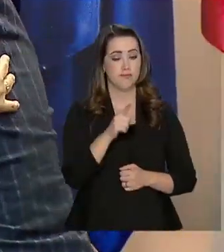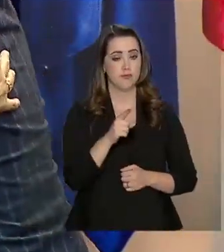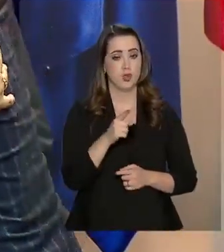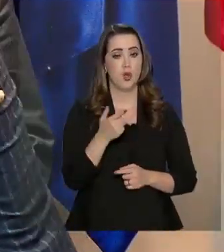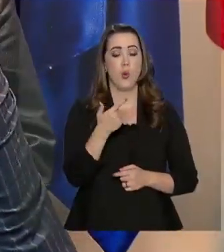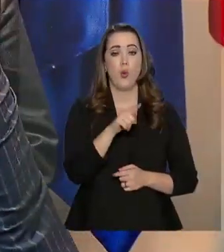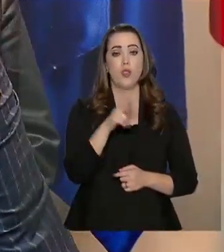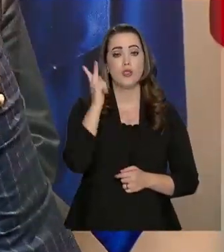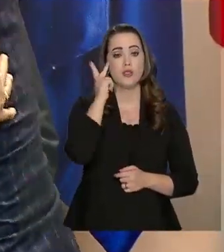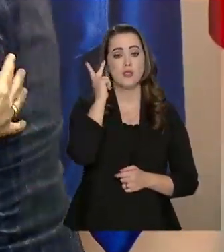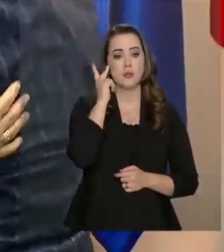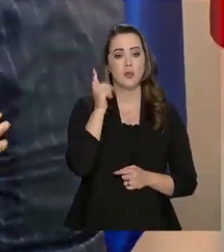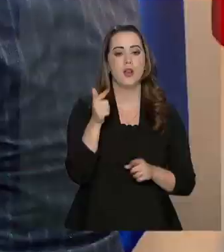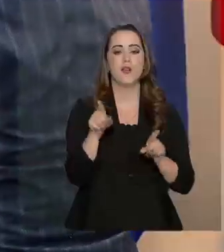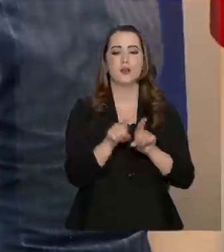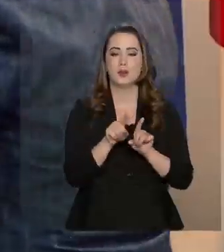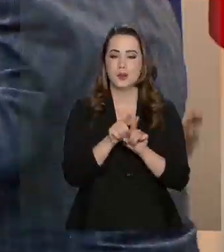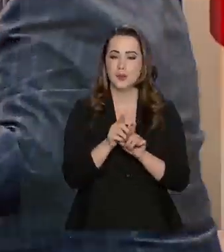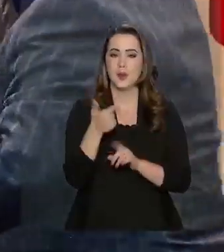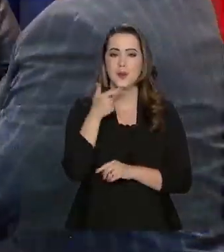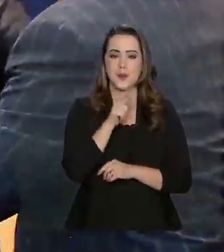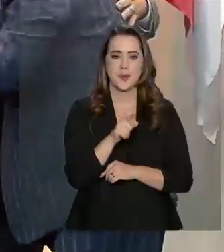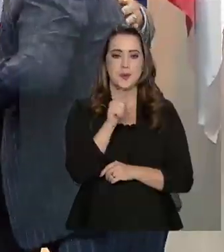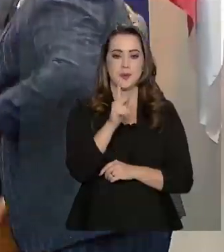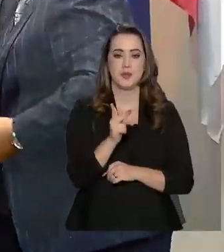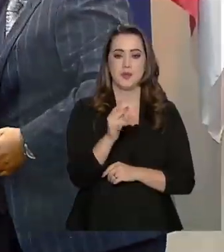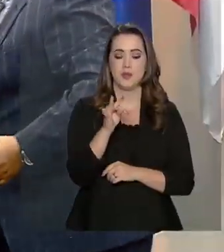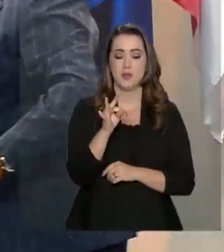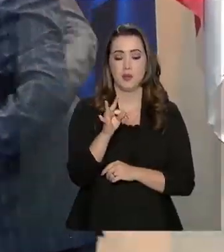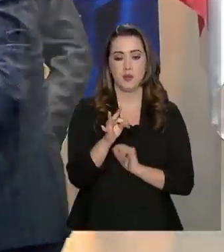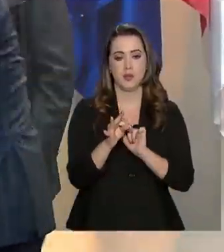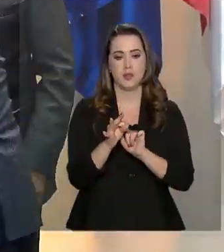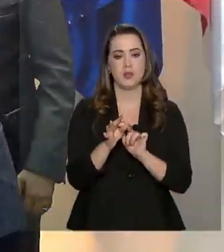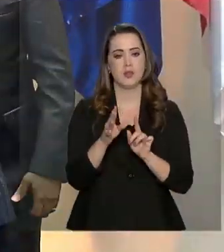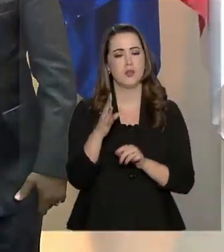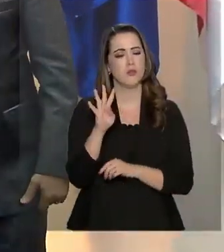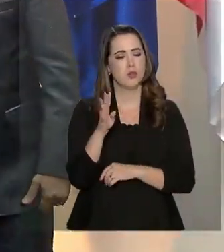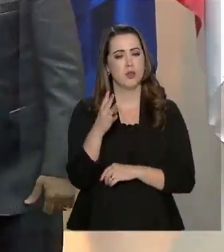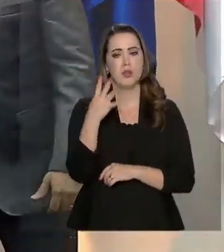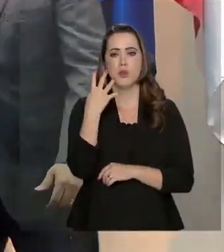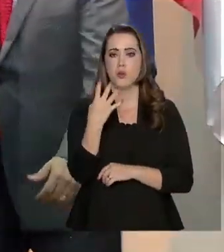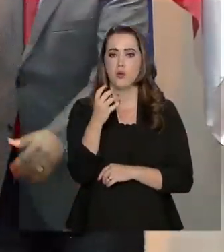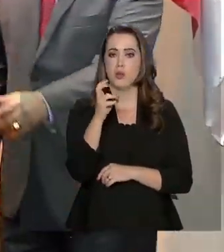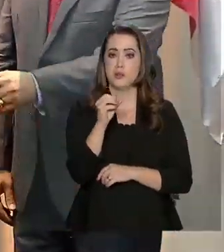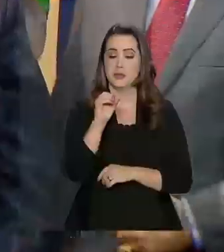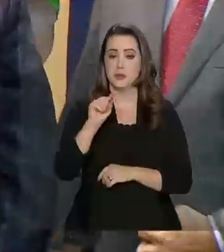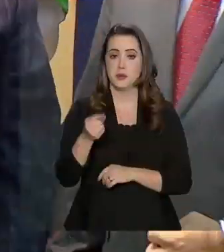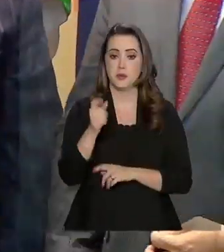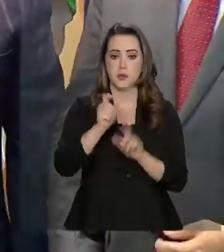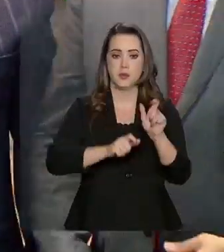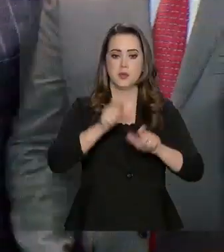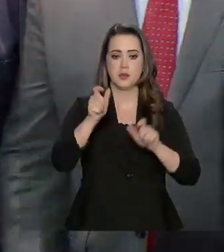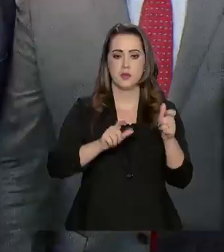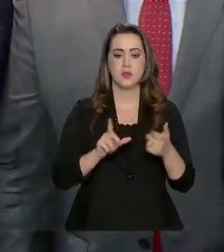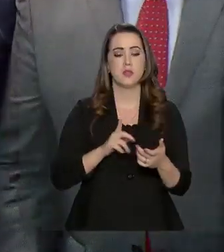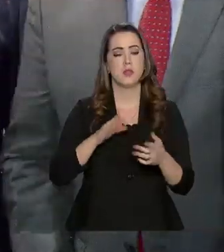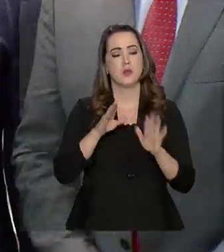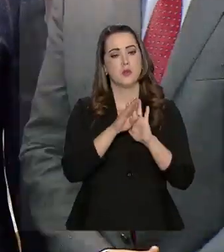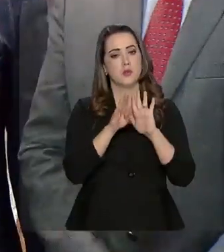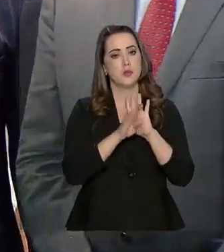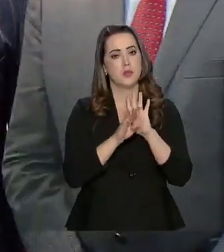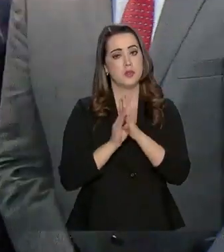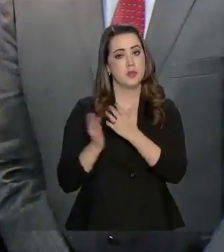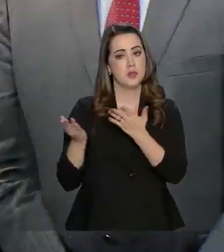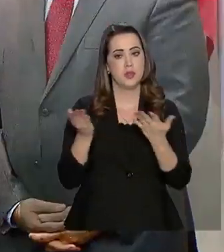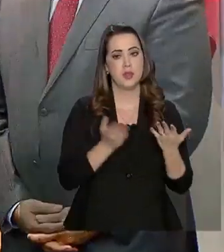na Grande São Paulo, foi outro município atendido com um kit. A cidade, de 450 mil habitantes, tem um programa que